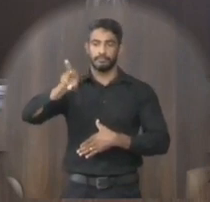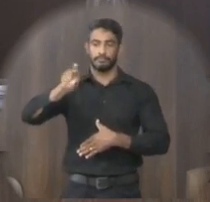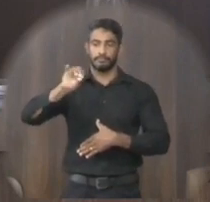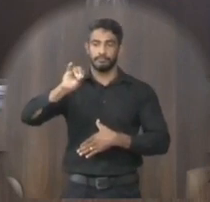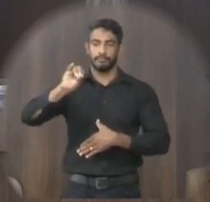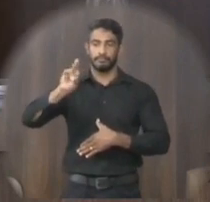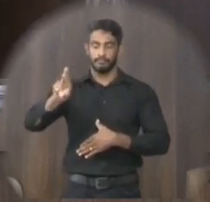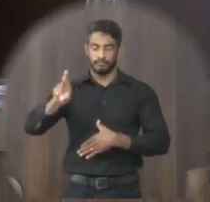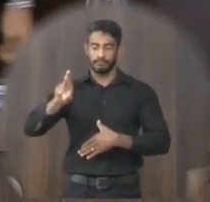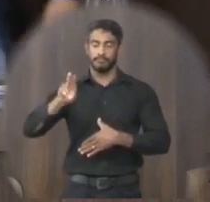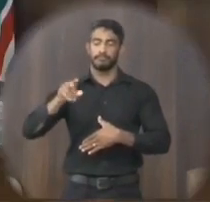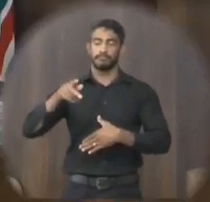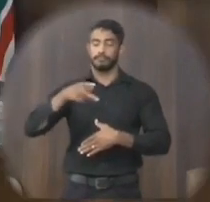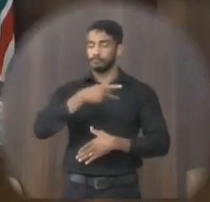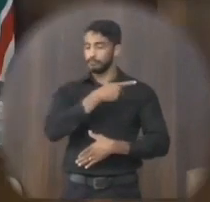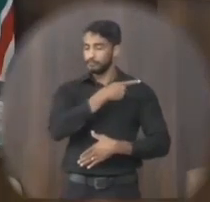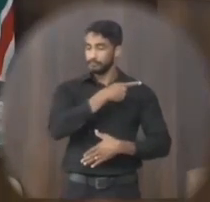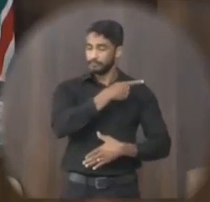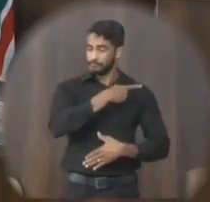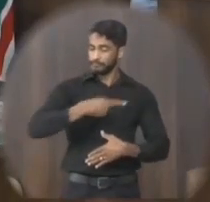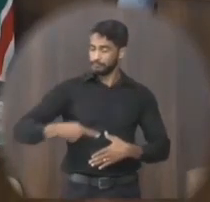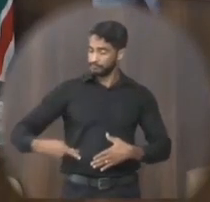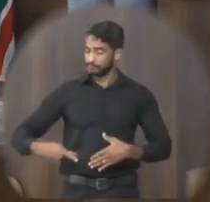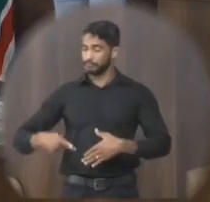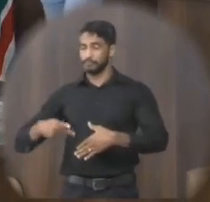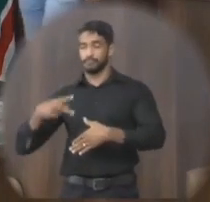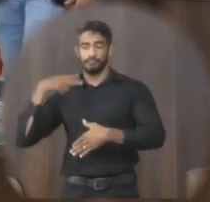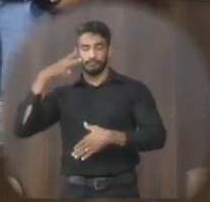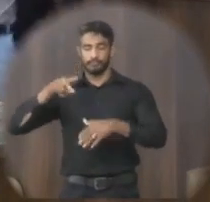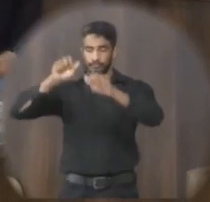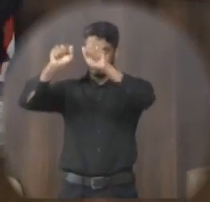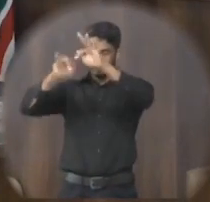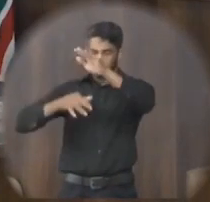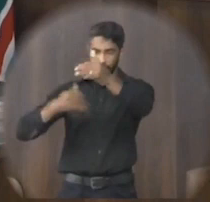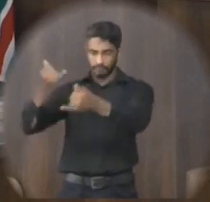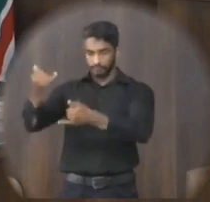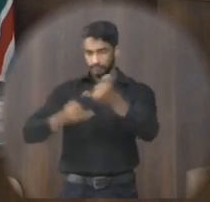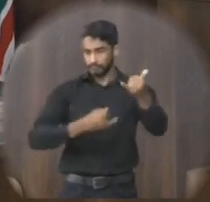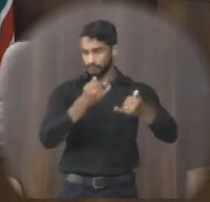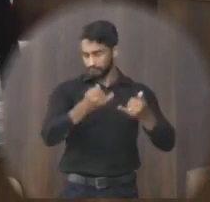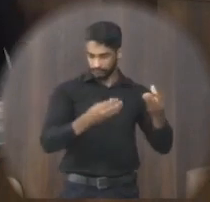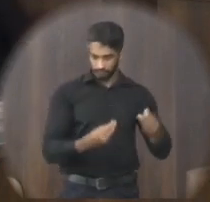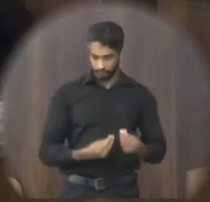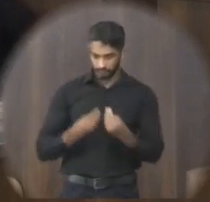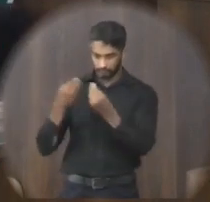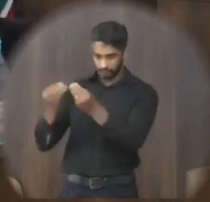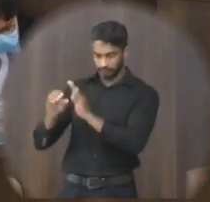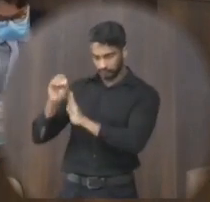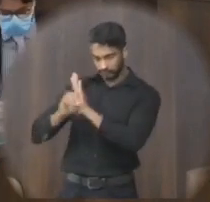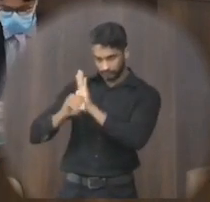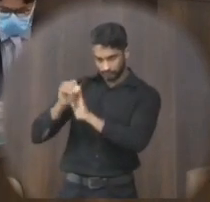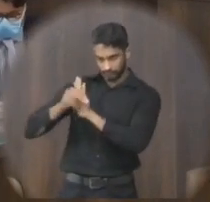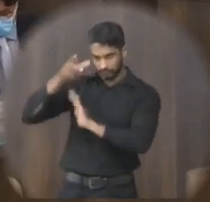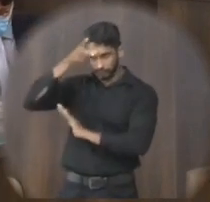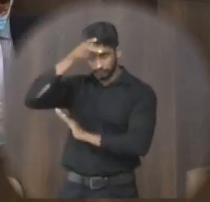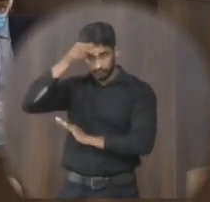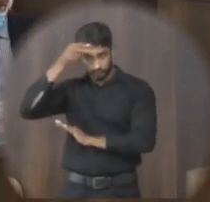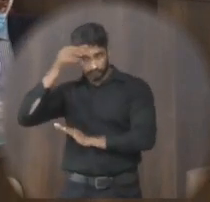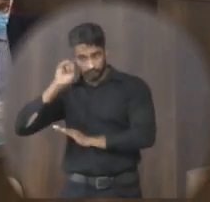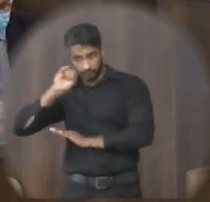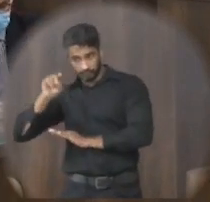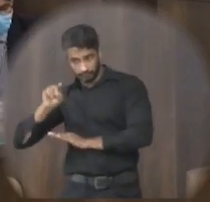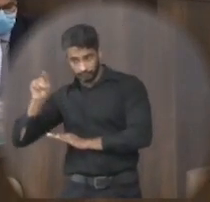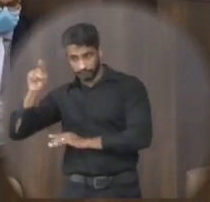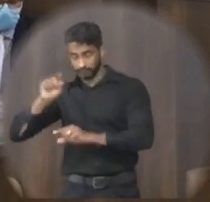licentíssimo senhor presidente o vereador que subscreve vem na forma regimental requerer que seja encaminhado ofício ao senhor prefeito municipal de Janaúba